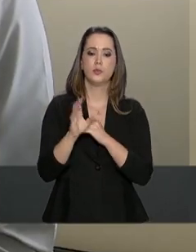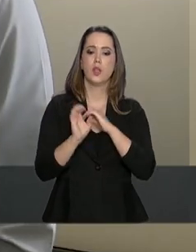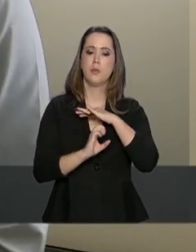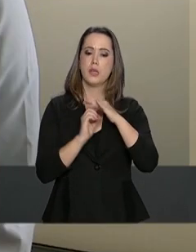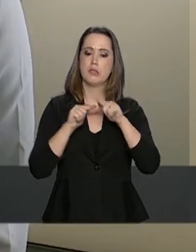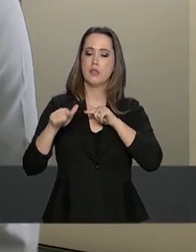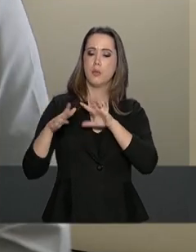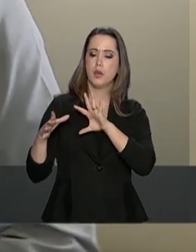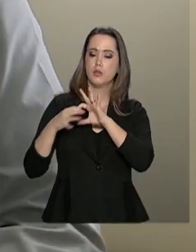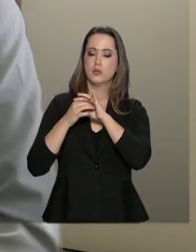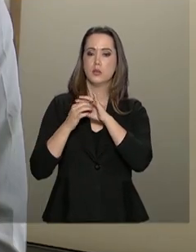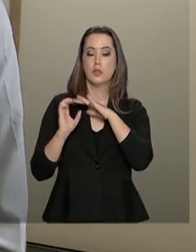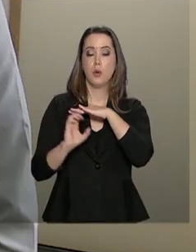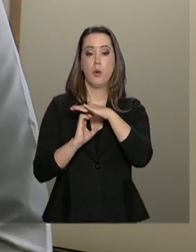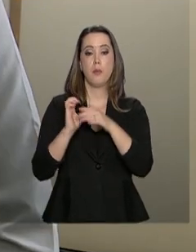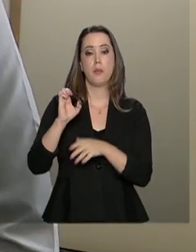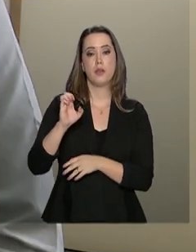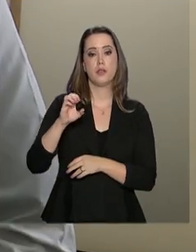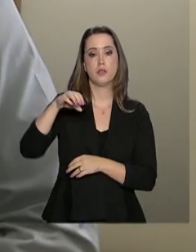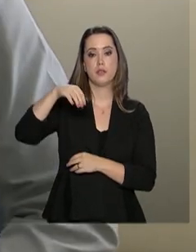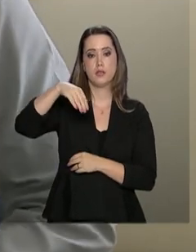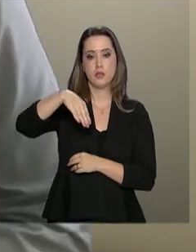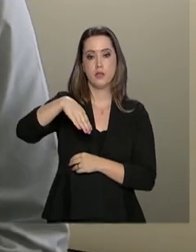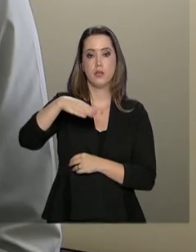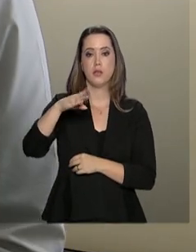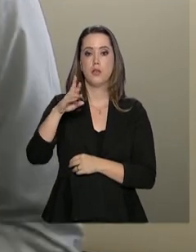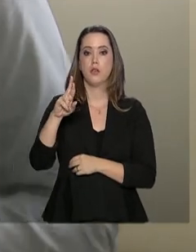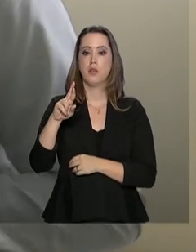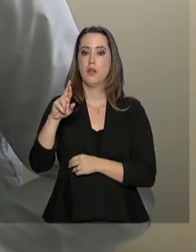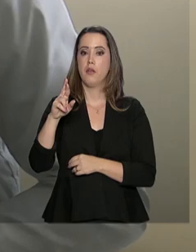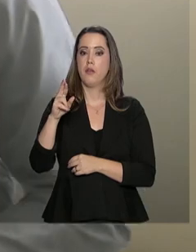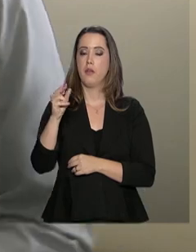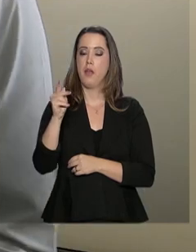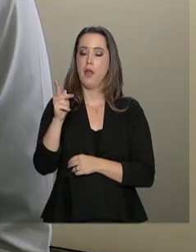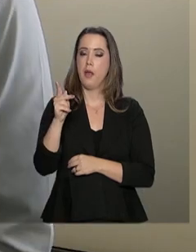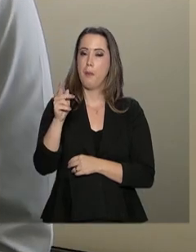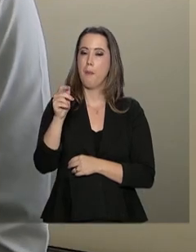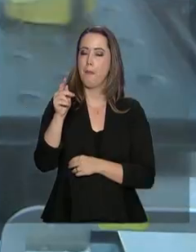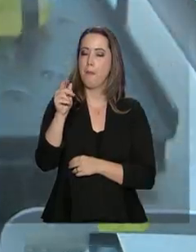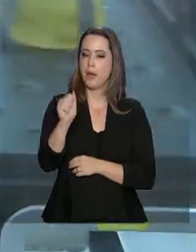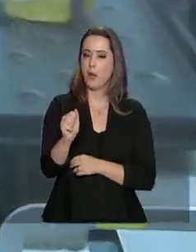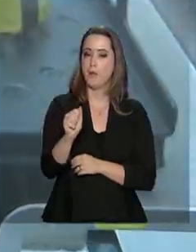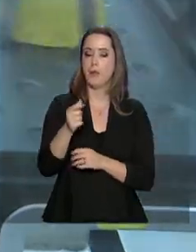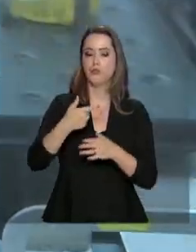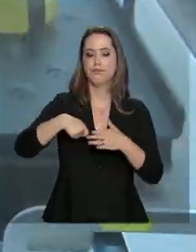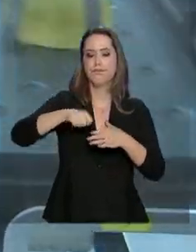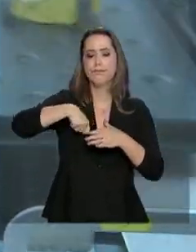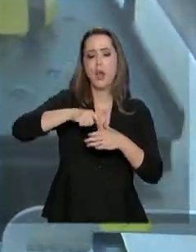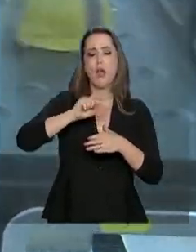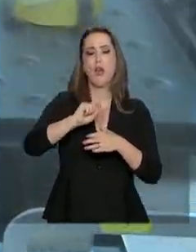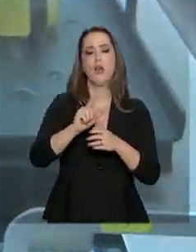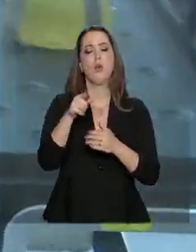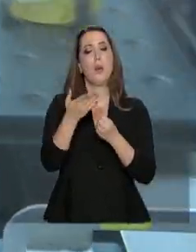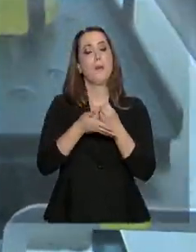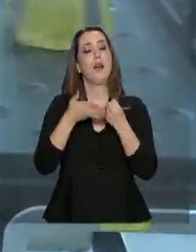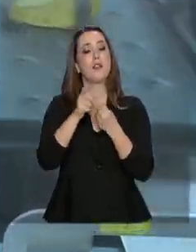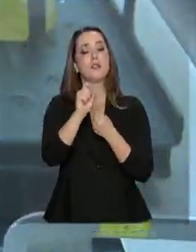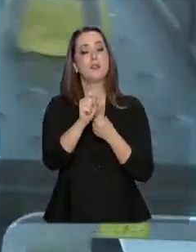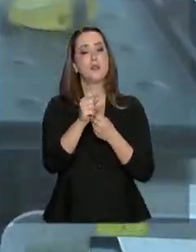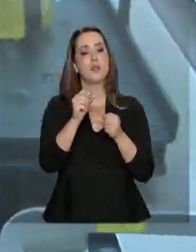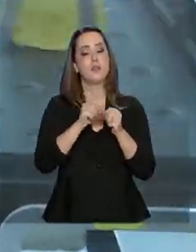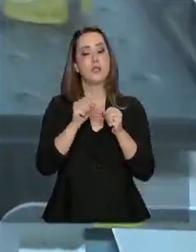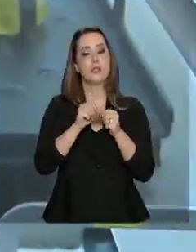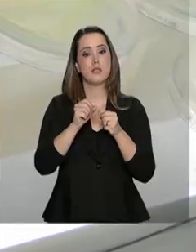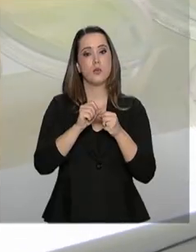trabalha em parceria com a Embrapa no desenvolvimento de um extrato de macroalga marinha. O componente, base para a fabricação de